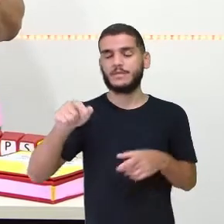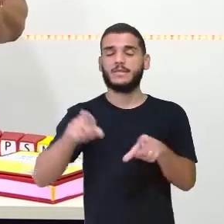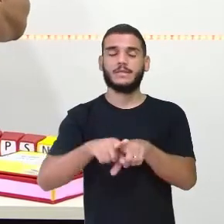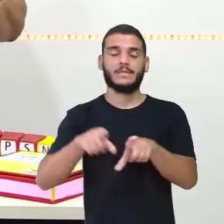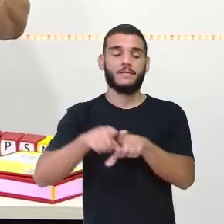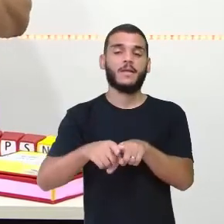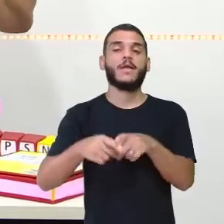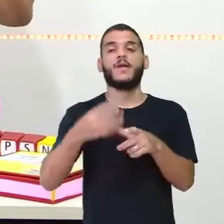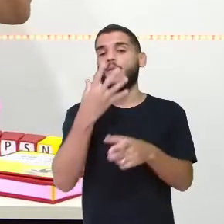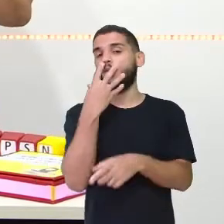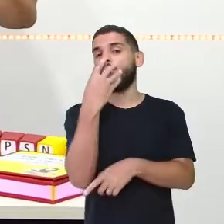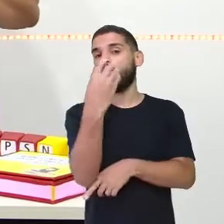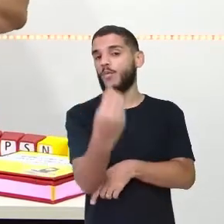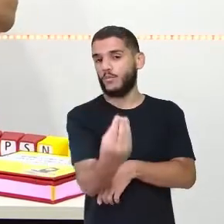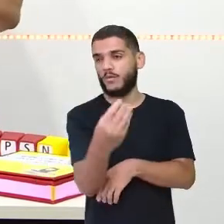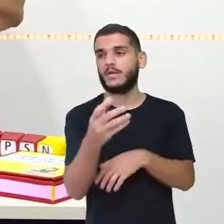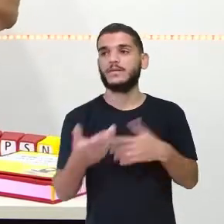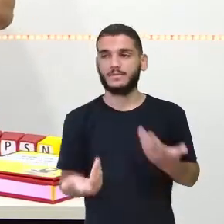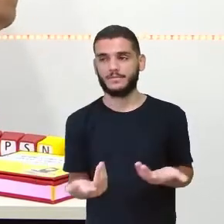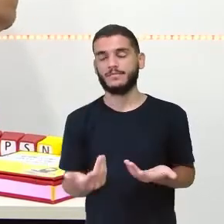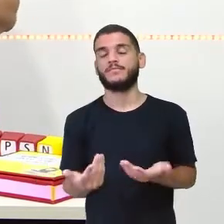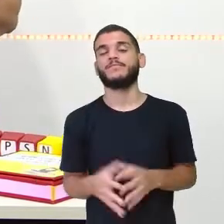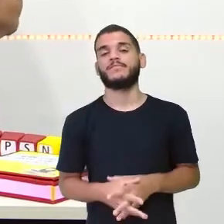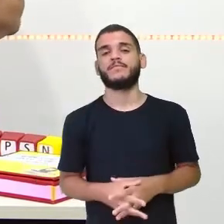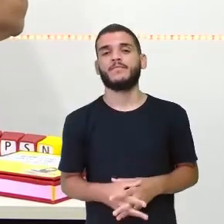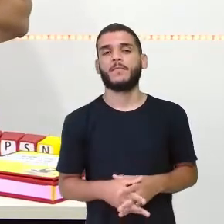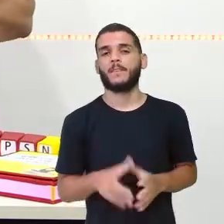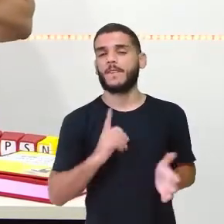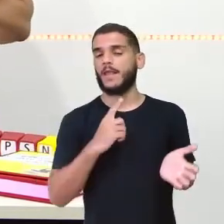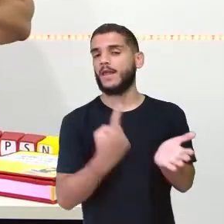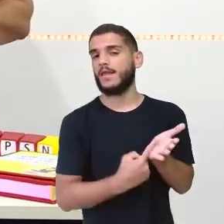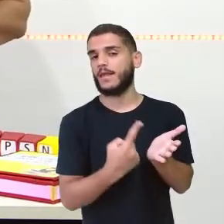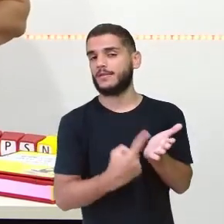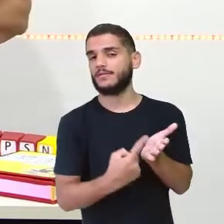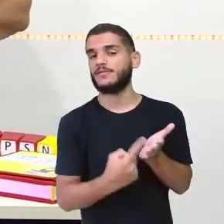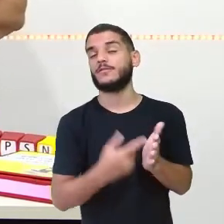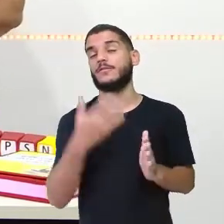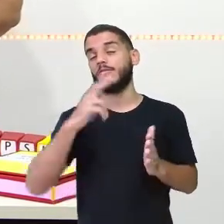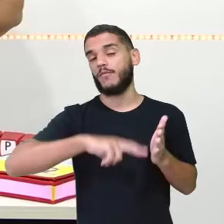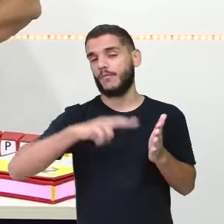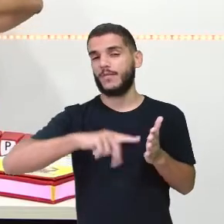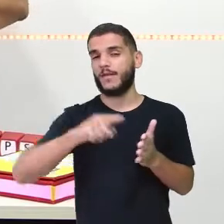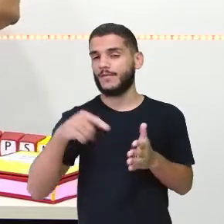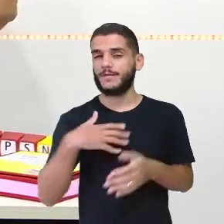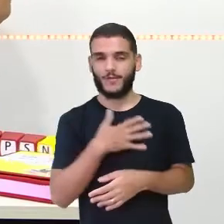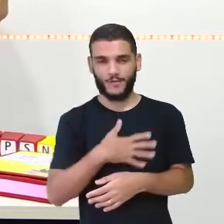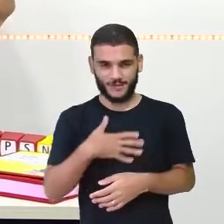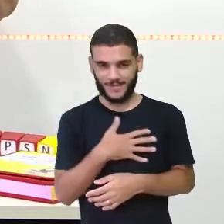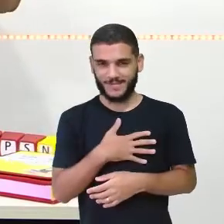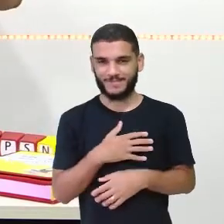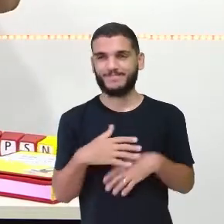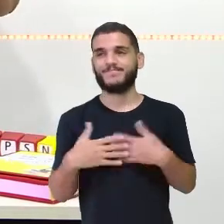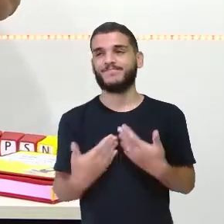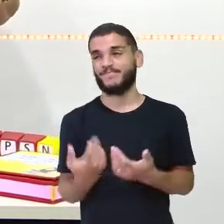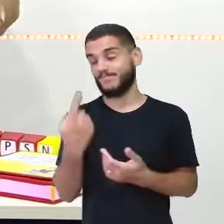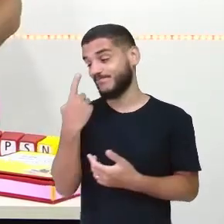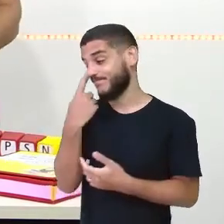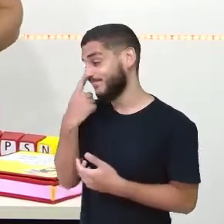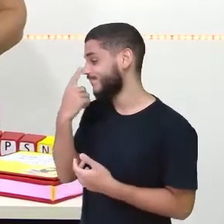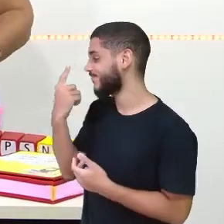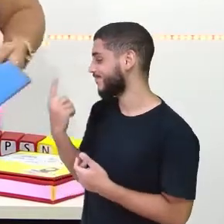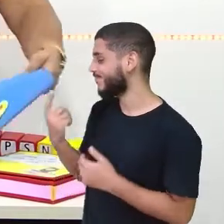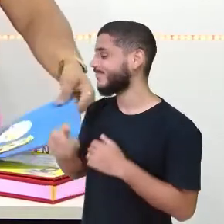o tucano, não é? A gente daqui a pouco vai ver na nossa agenda de leitura. E aí? Vocês gostaram? Vamos lá. Agora eu vou pedir ajuda